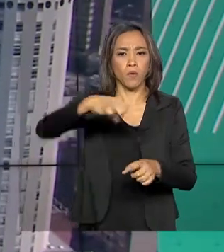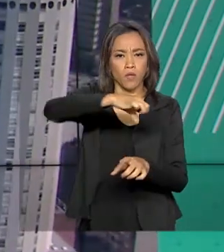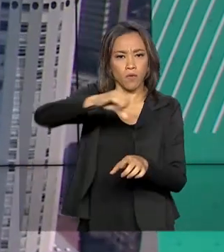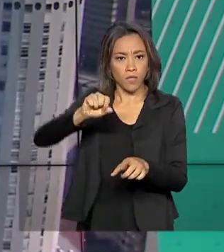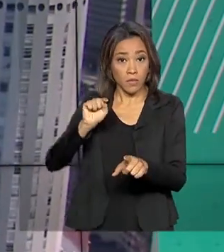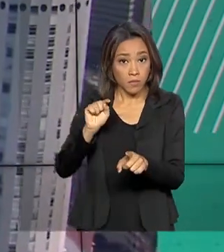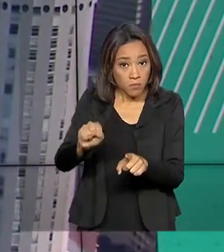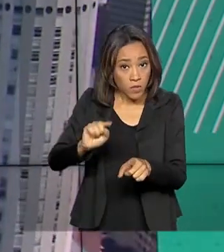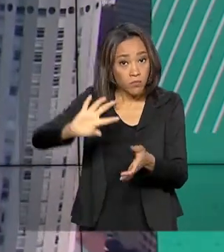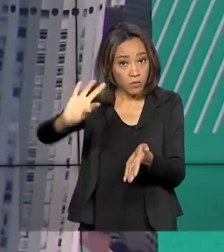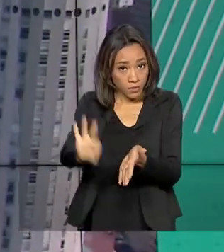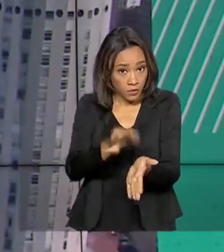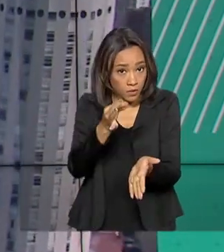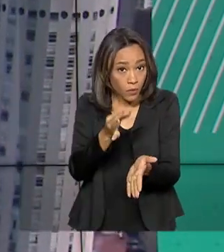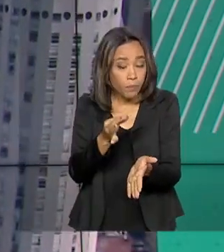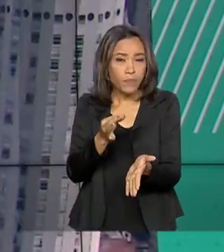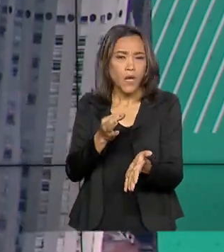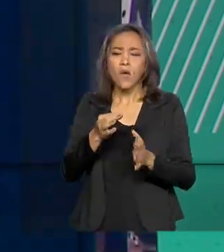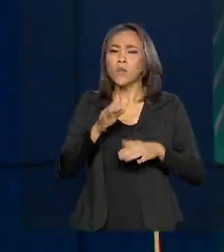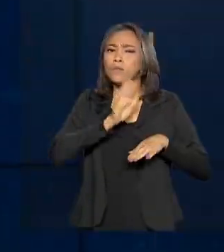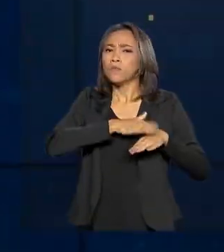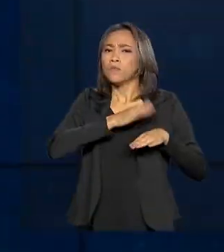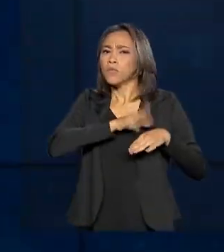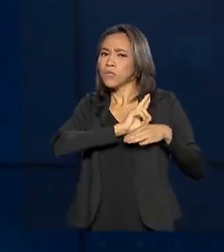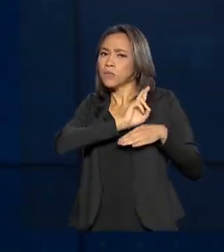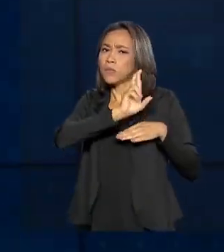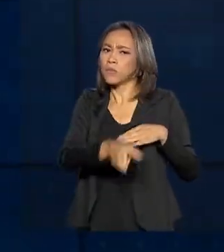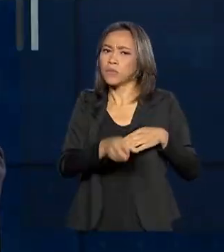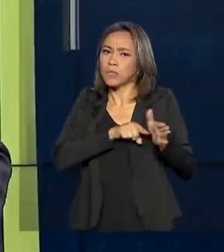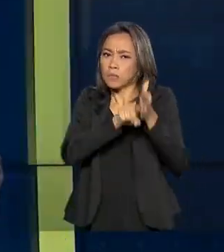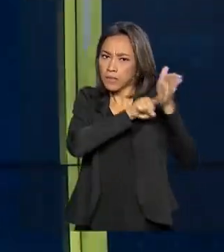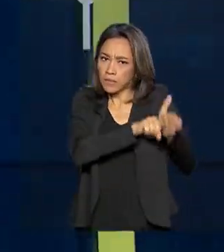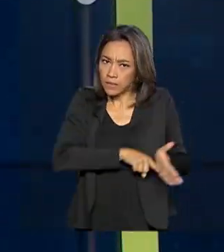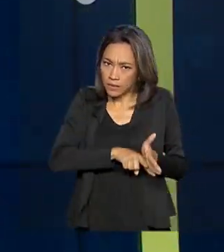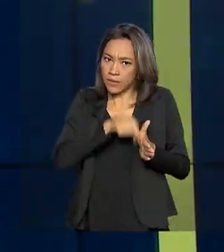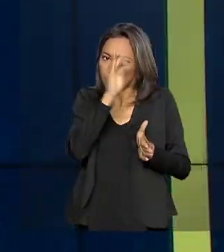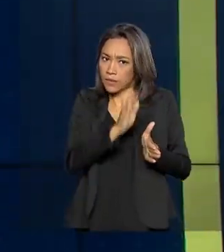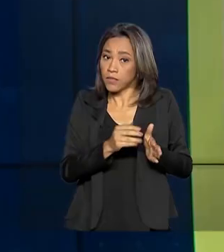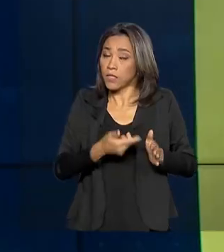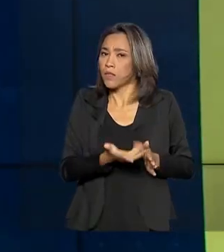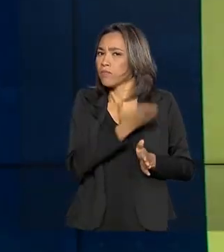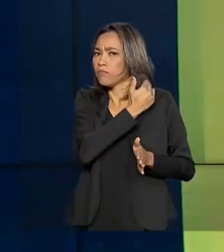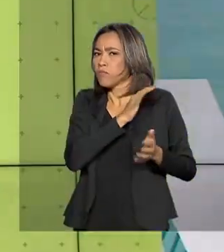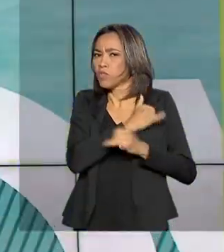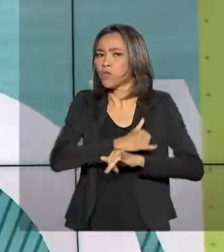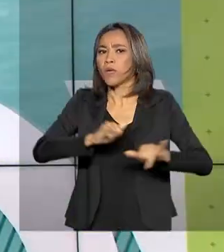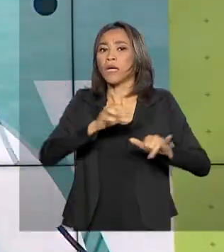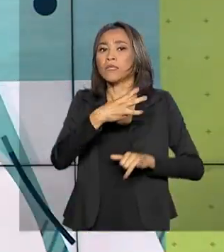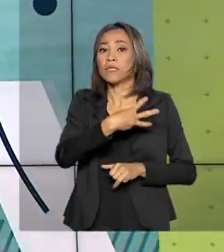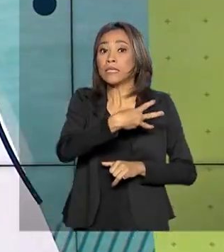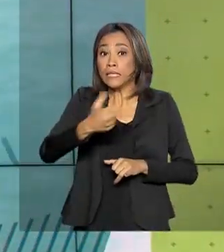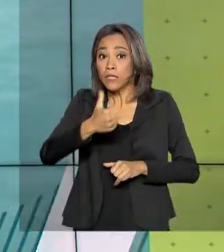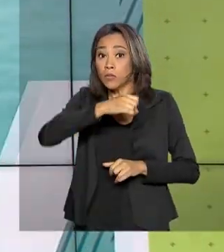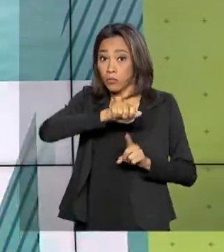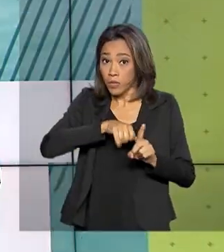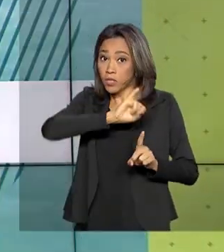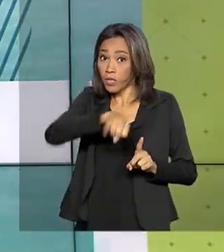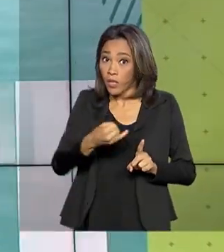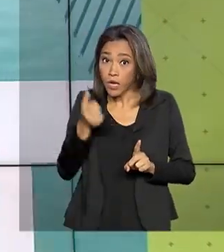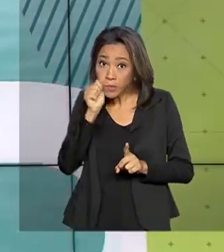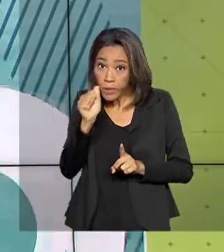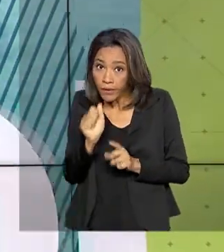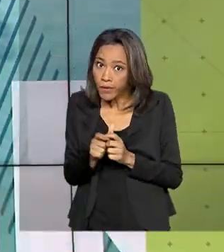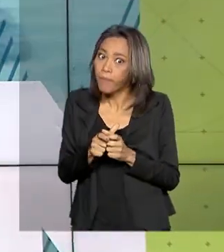matrículas. De acordo com os resultados do Censo Escolar, divulgados em 31 de janeiro, as mulheres são maioria nessa